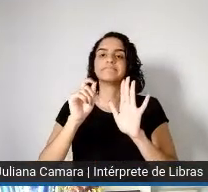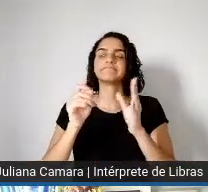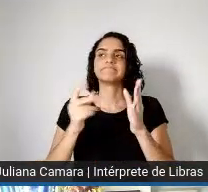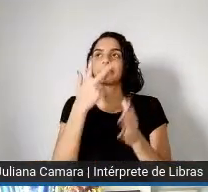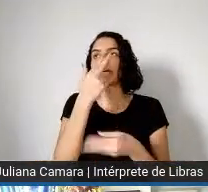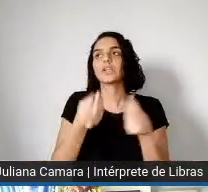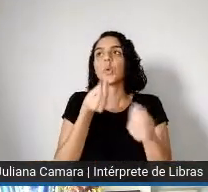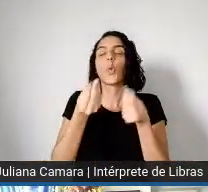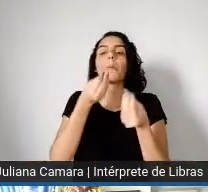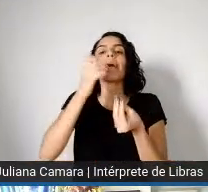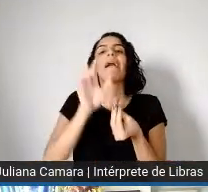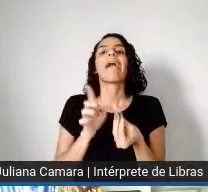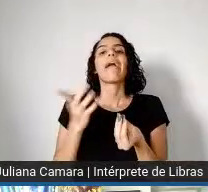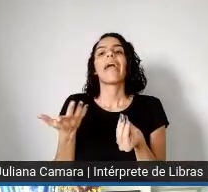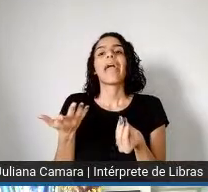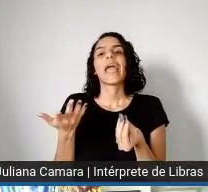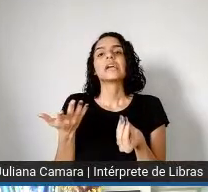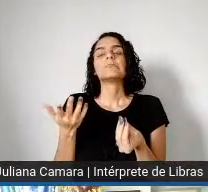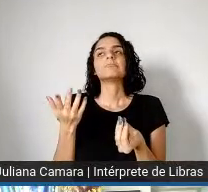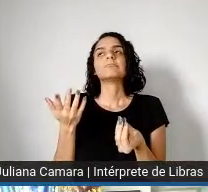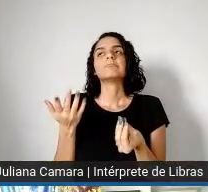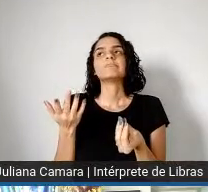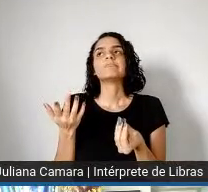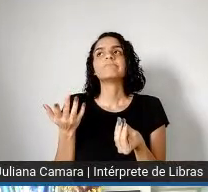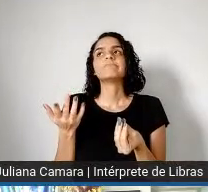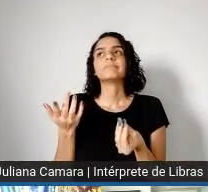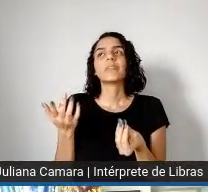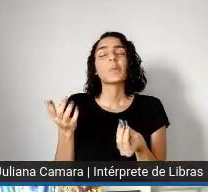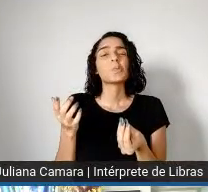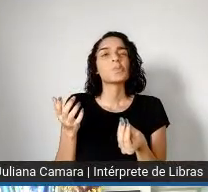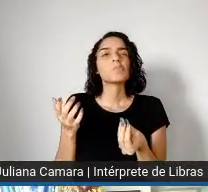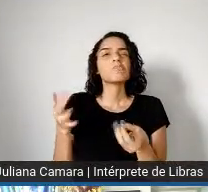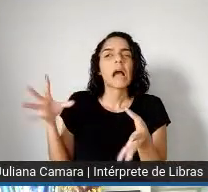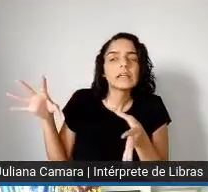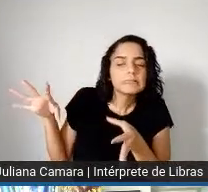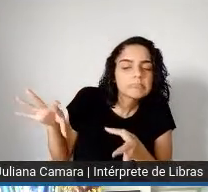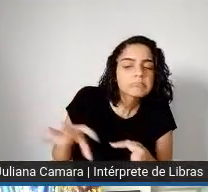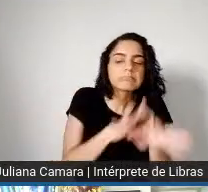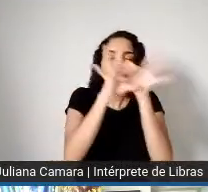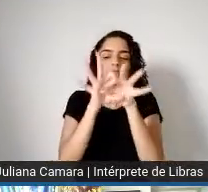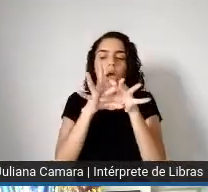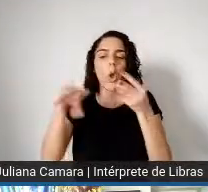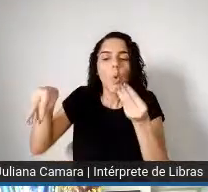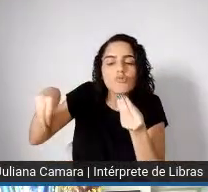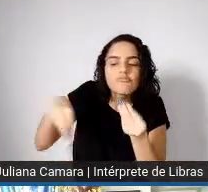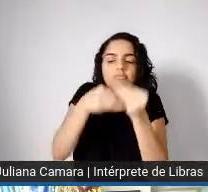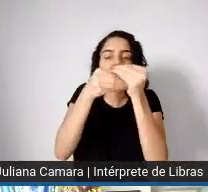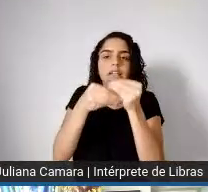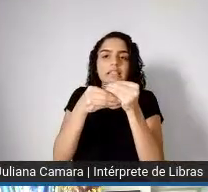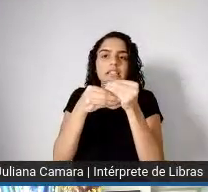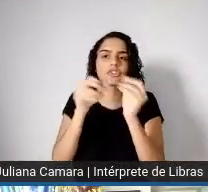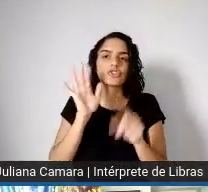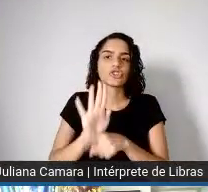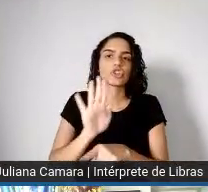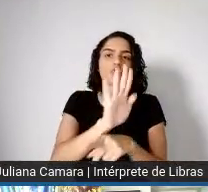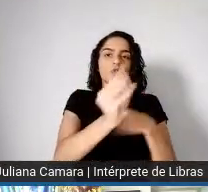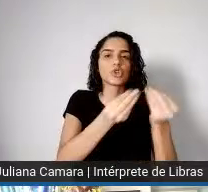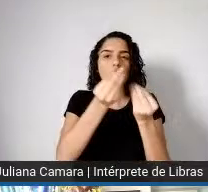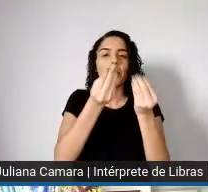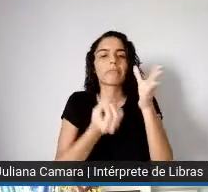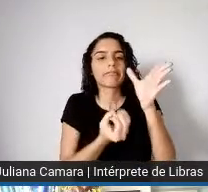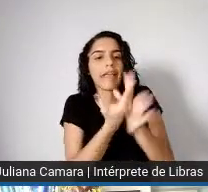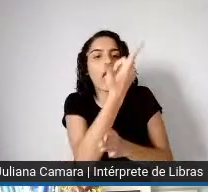uma síntese de uma alternativa para um outro modelo de desenvolvimento.